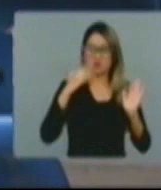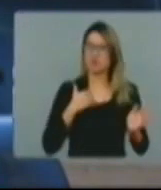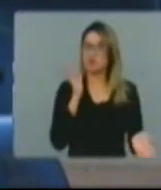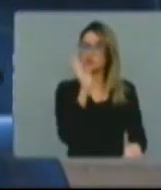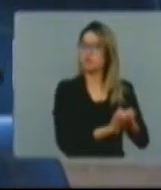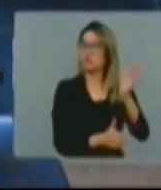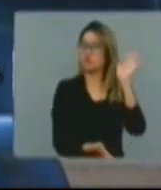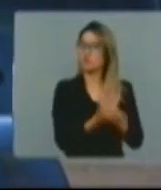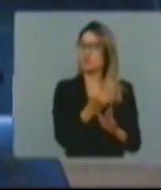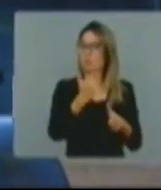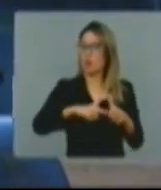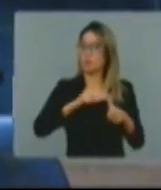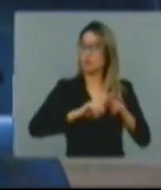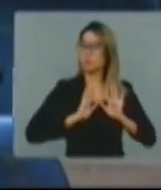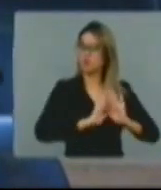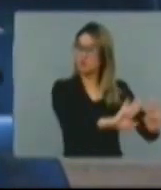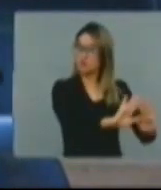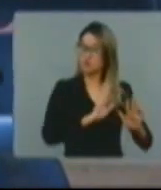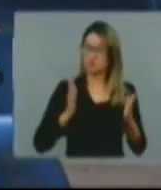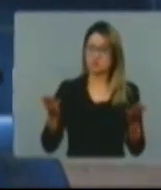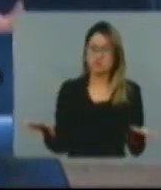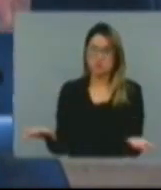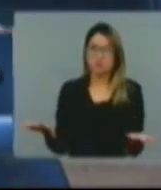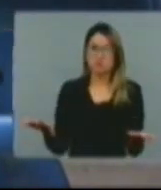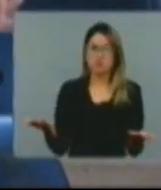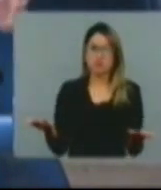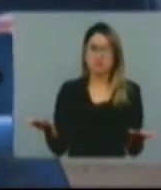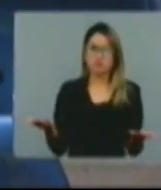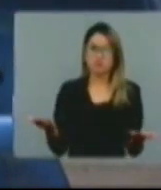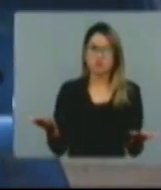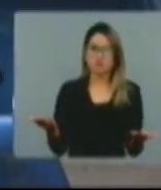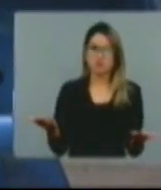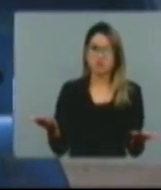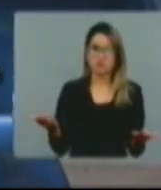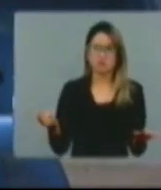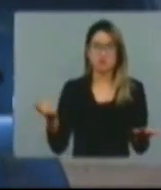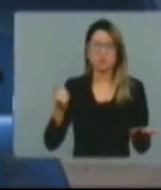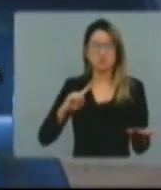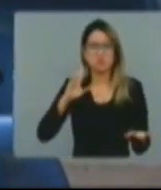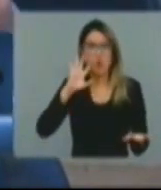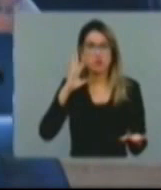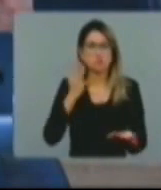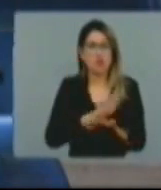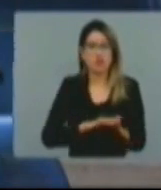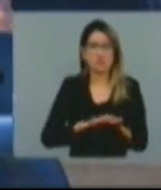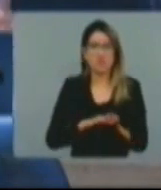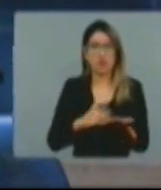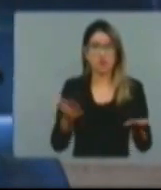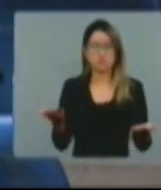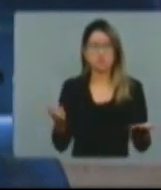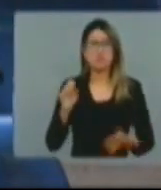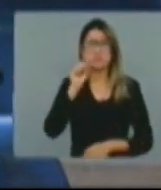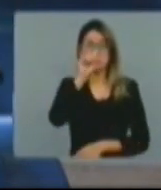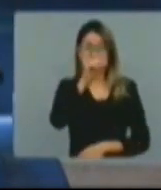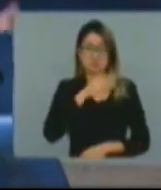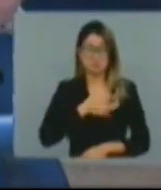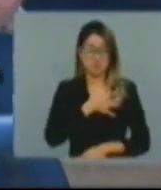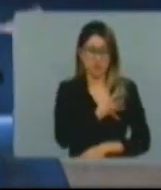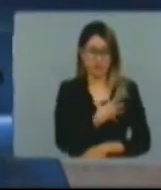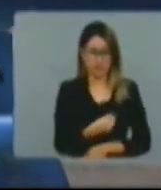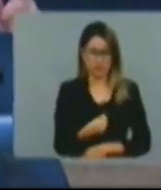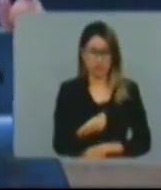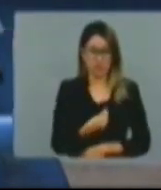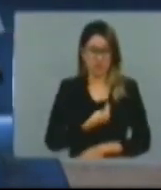e agradar a sociedade que está fazendo uma loucura, não tenho conhecimento e digo, se meus filhos vivessem